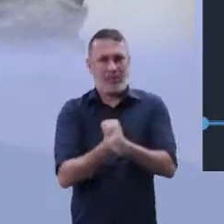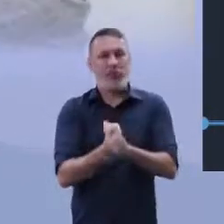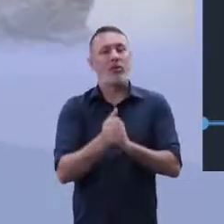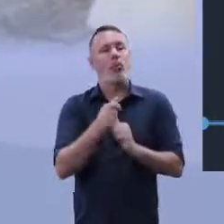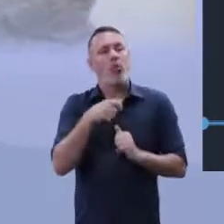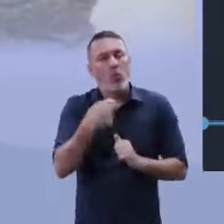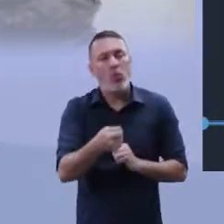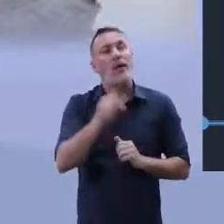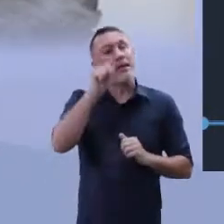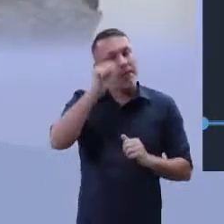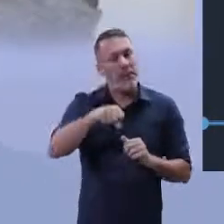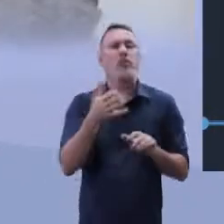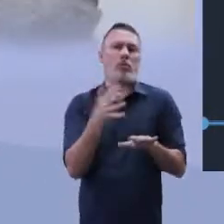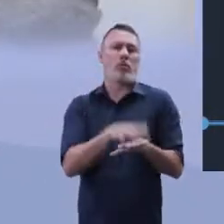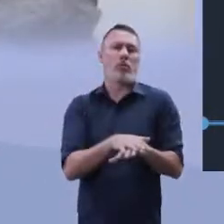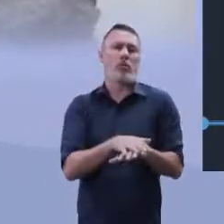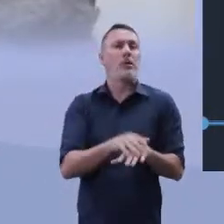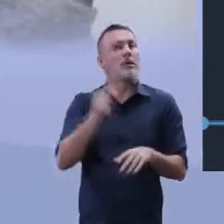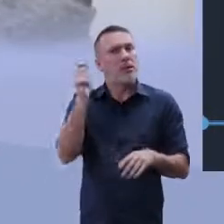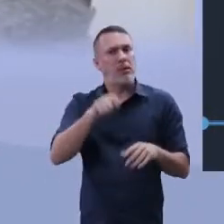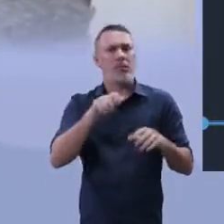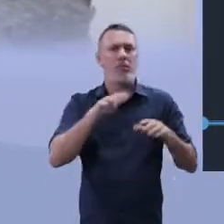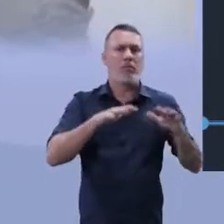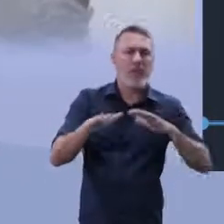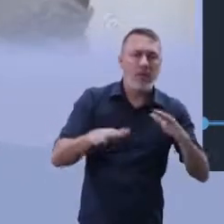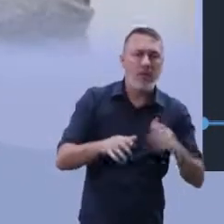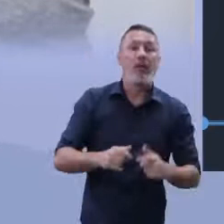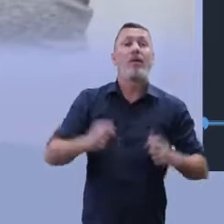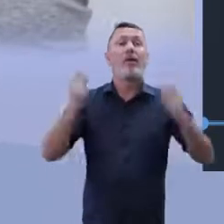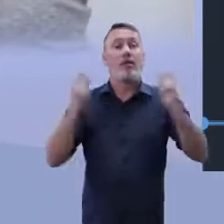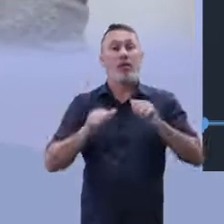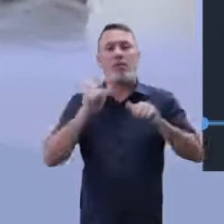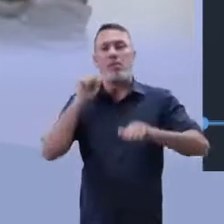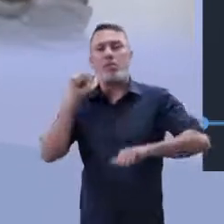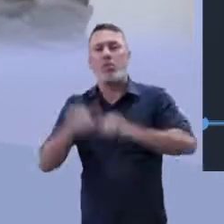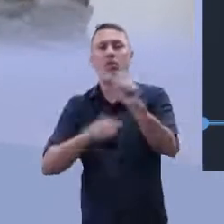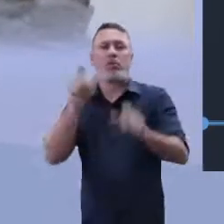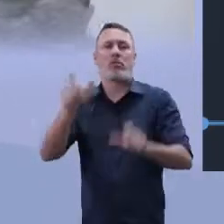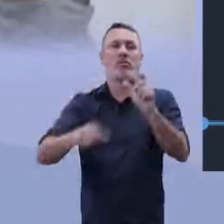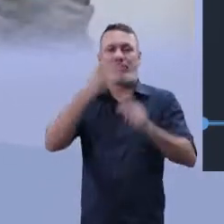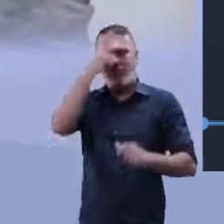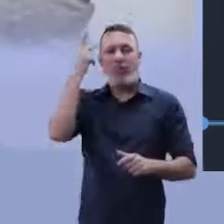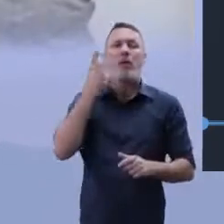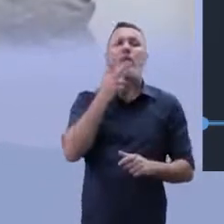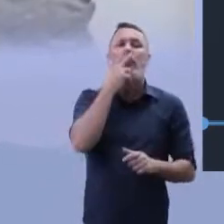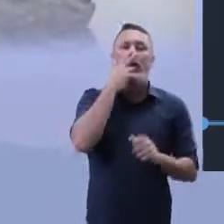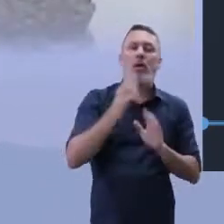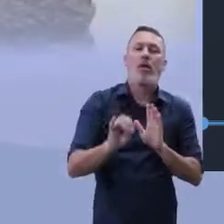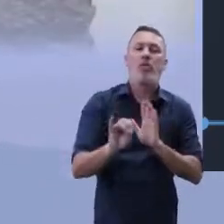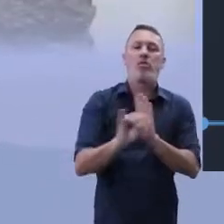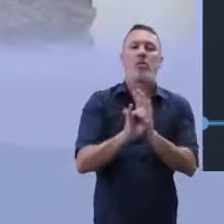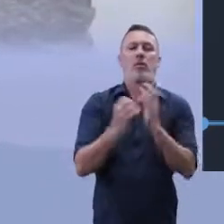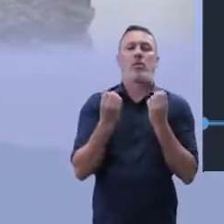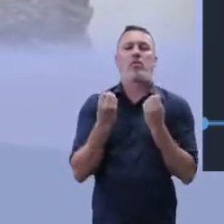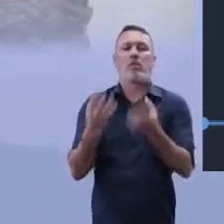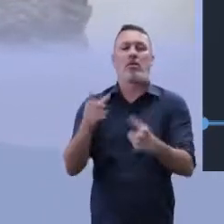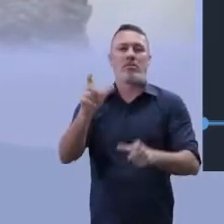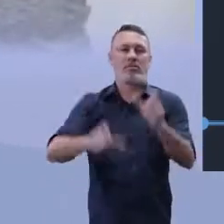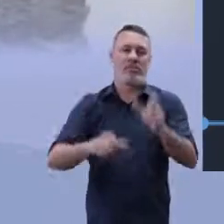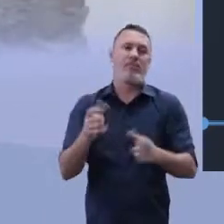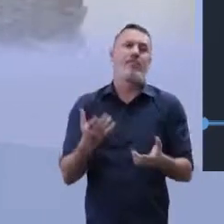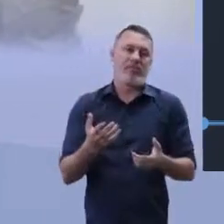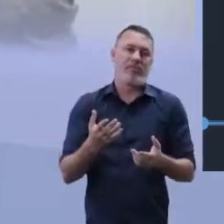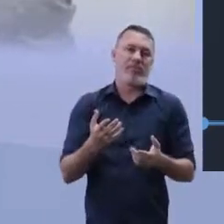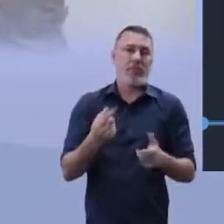mecanismo, sim, de inclusão, de mobilidade, de transformar o sujeito, de dar uma identidade para aquele sujeito.